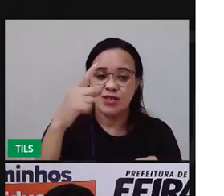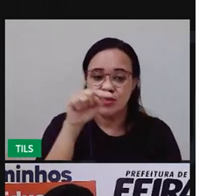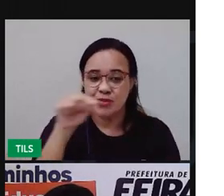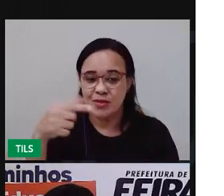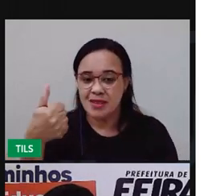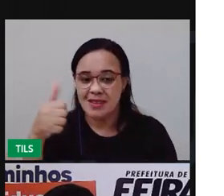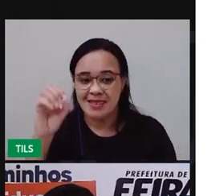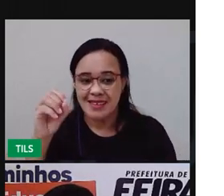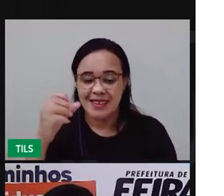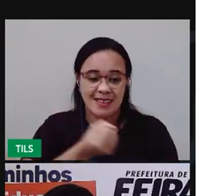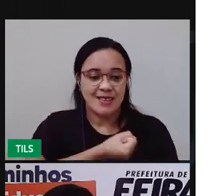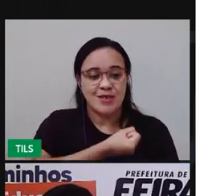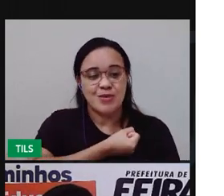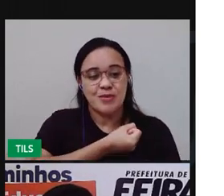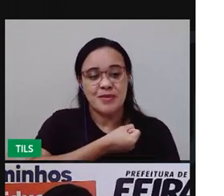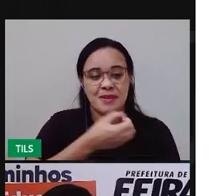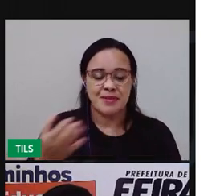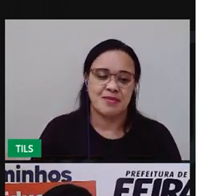Fala o número.